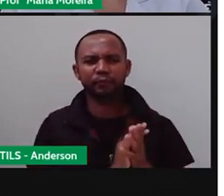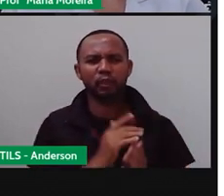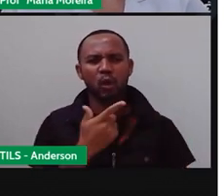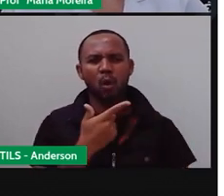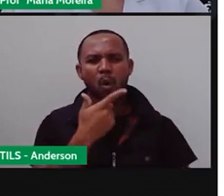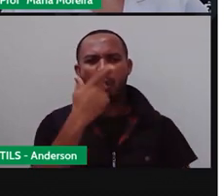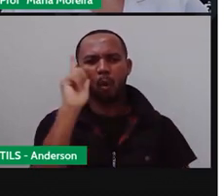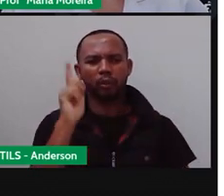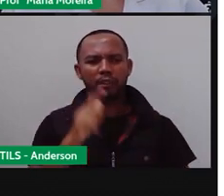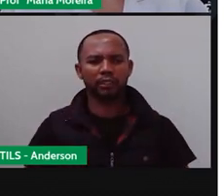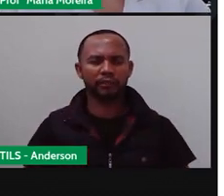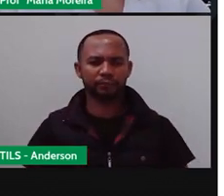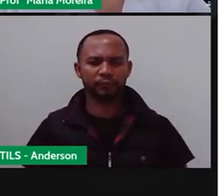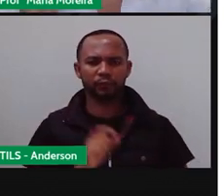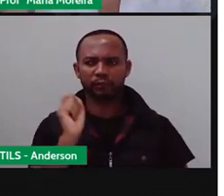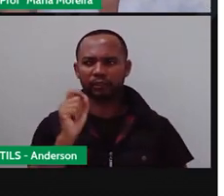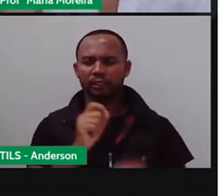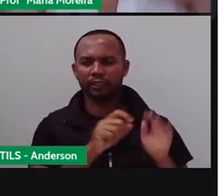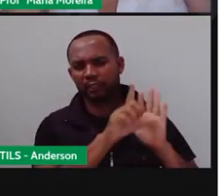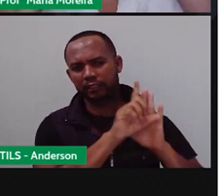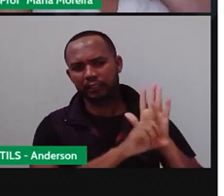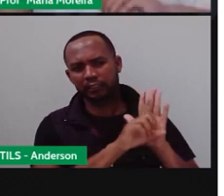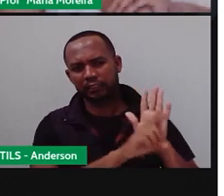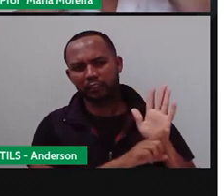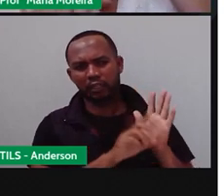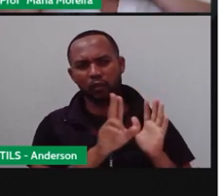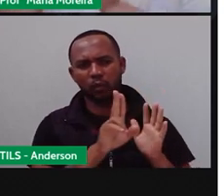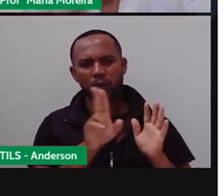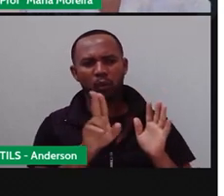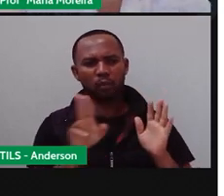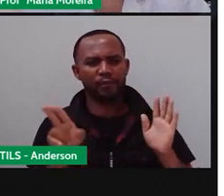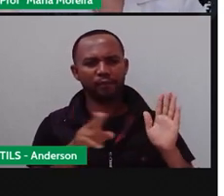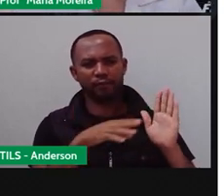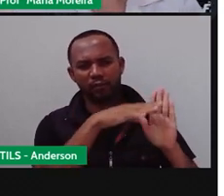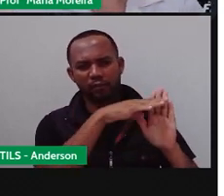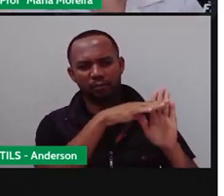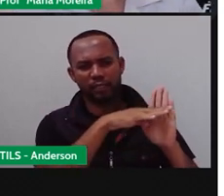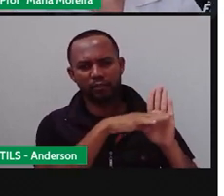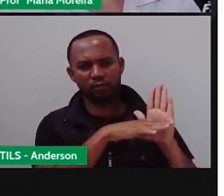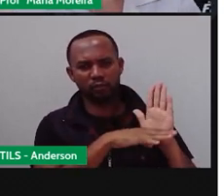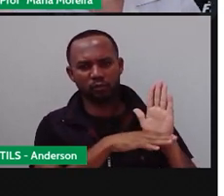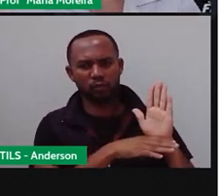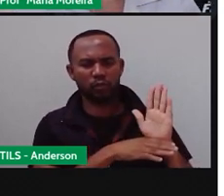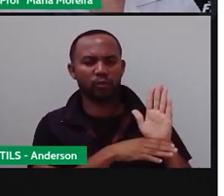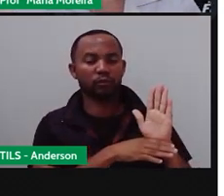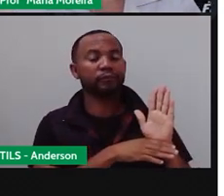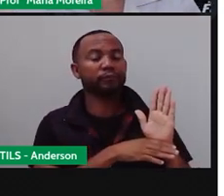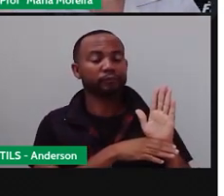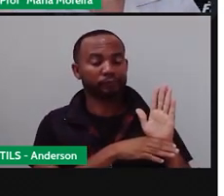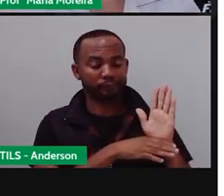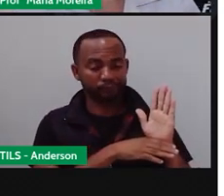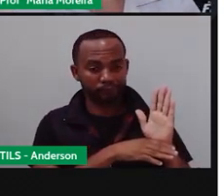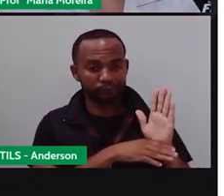característica da lista que os nomes, eles vêm o quê? Um embaixo do outro.